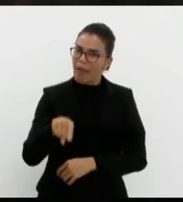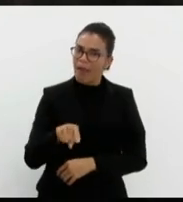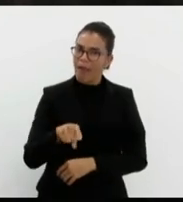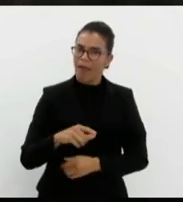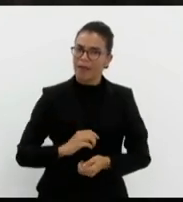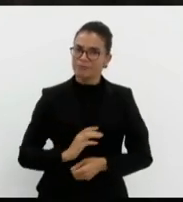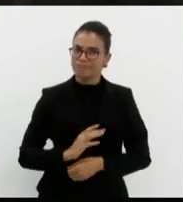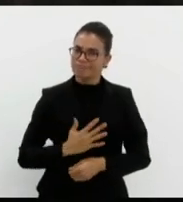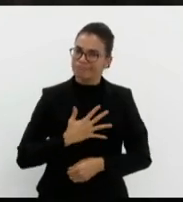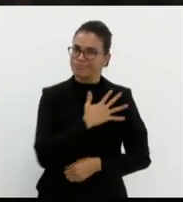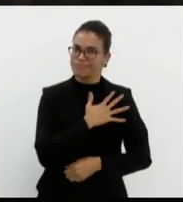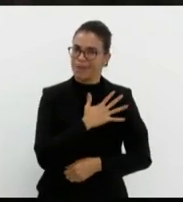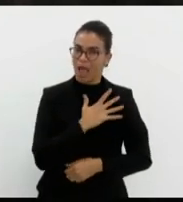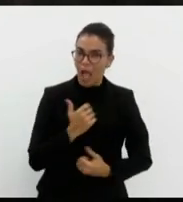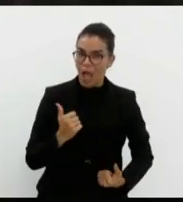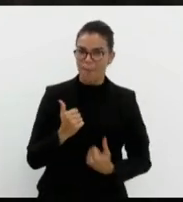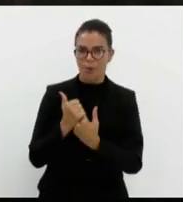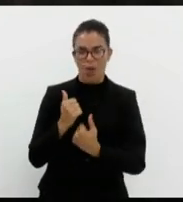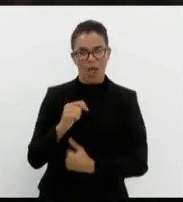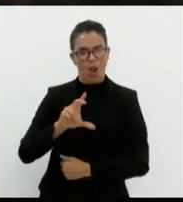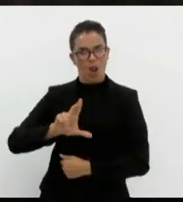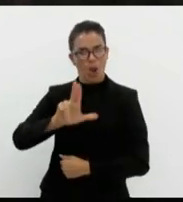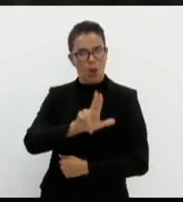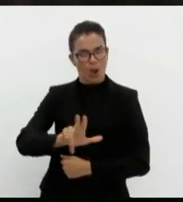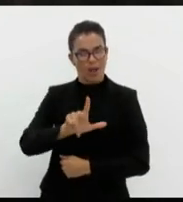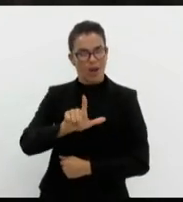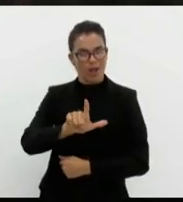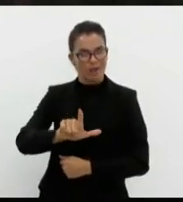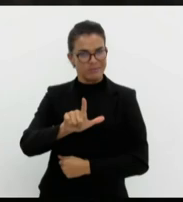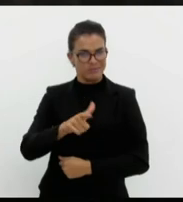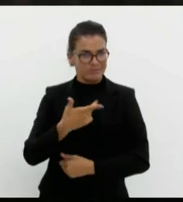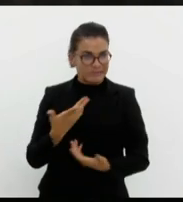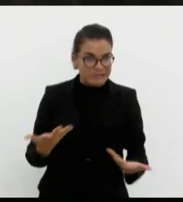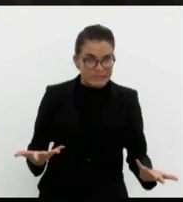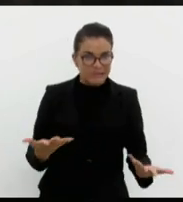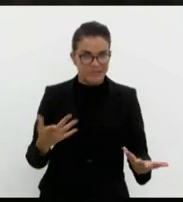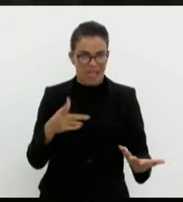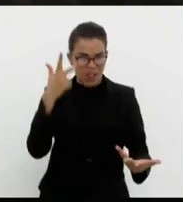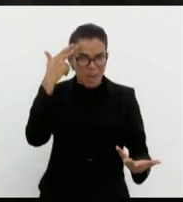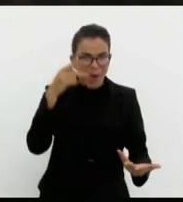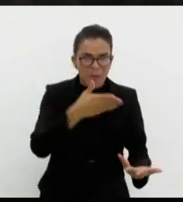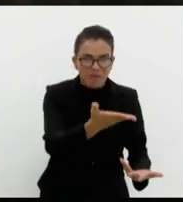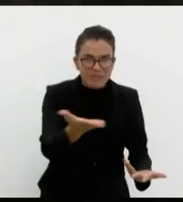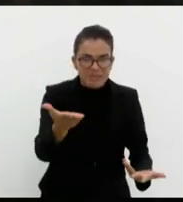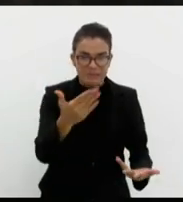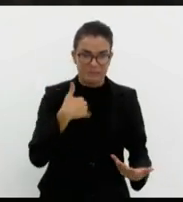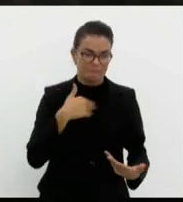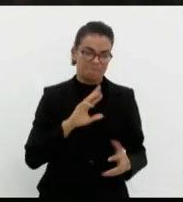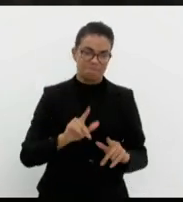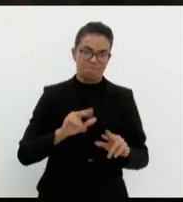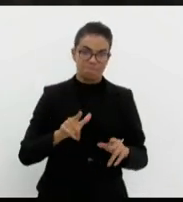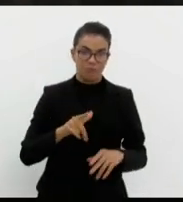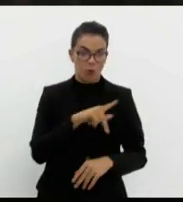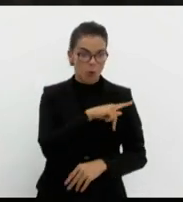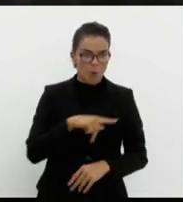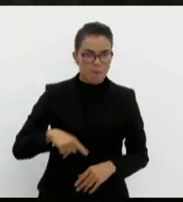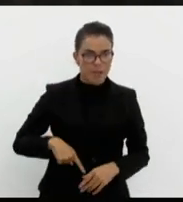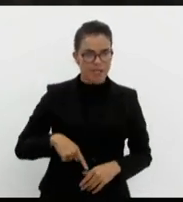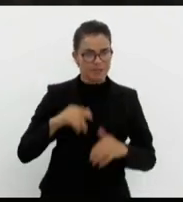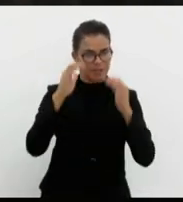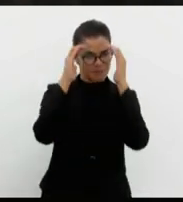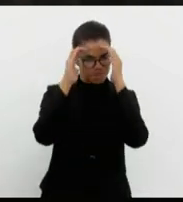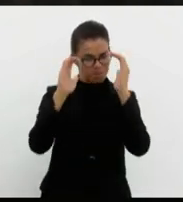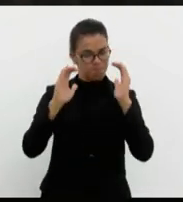elogia a declaração de Lula. Se isso é normal para você, para mim não é. Porque um presidente que se preza, que